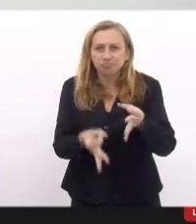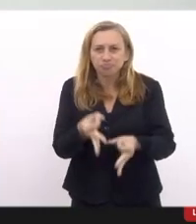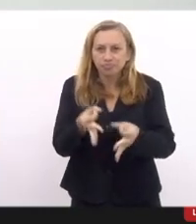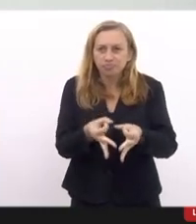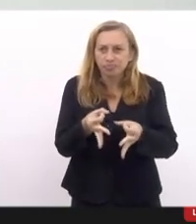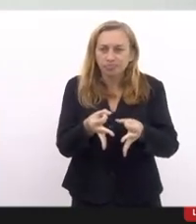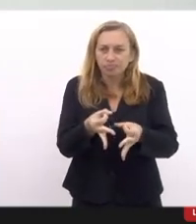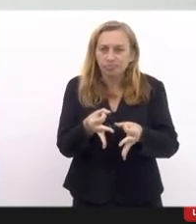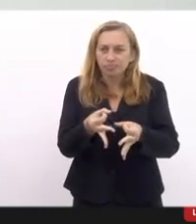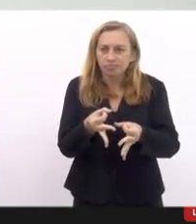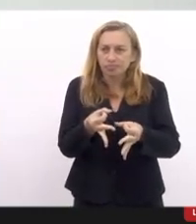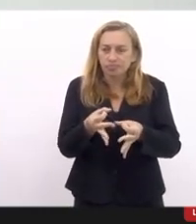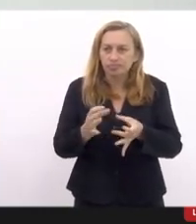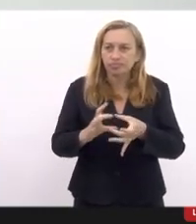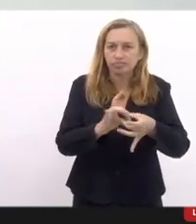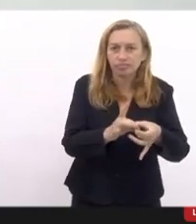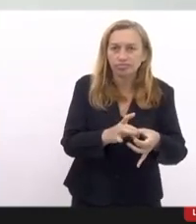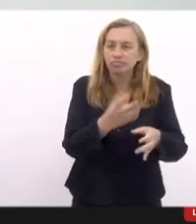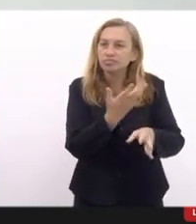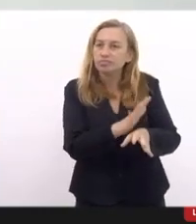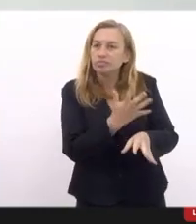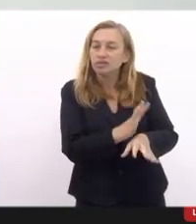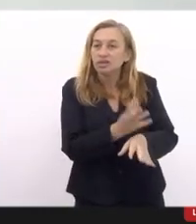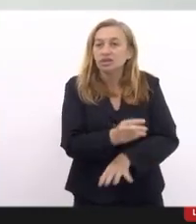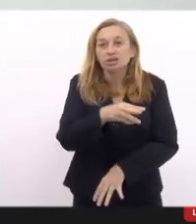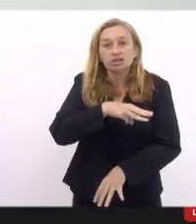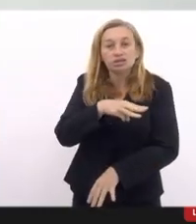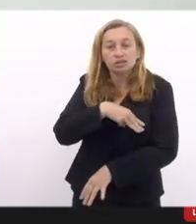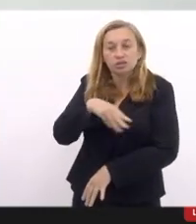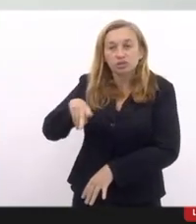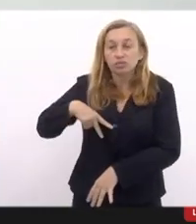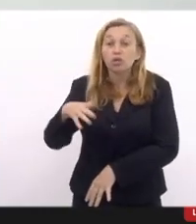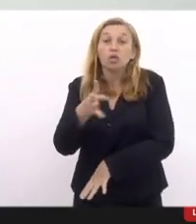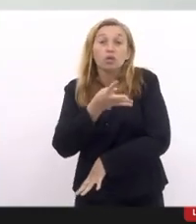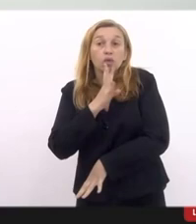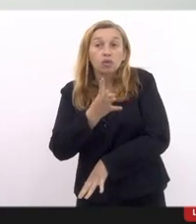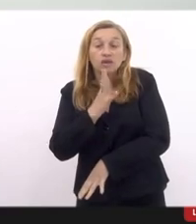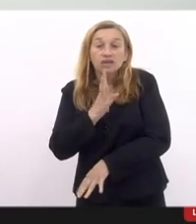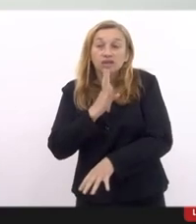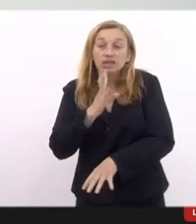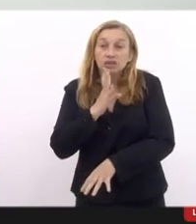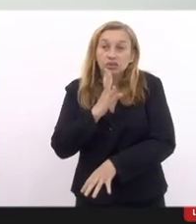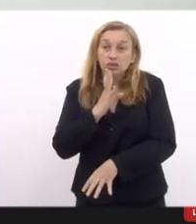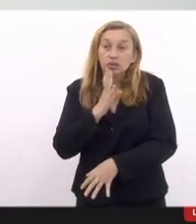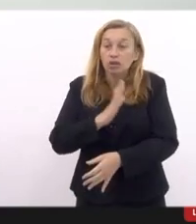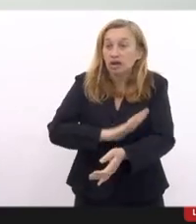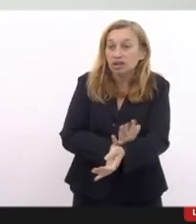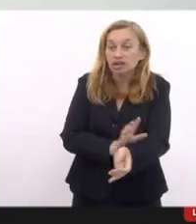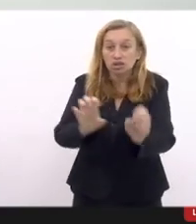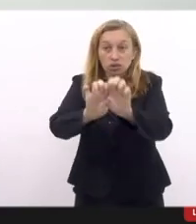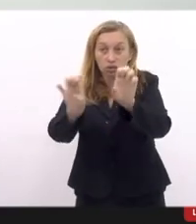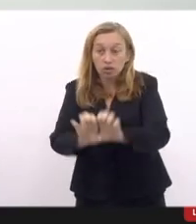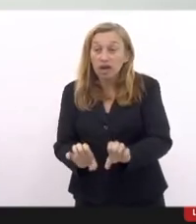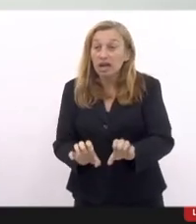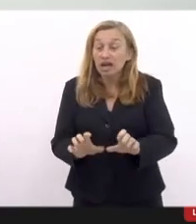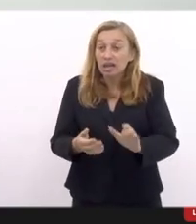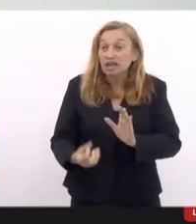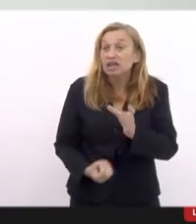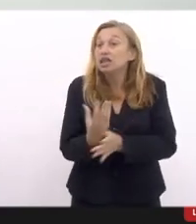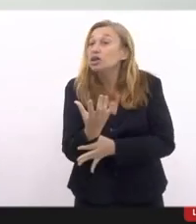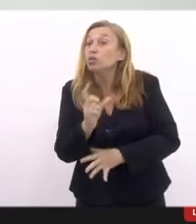práticas, e a Defensoria Pública, reconhecendo o racismo institucional, ela cria uma coordenação